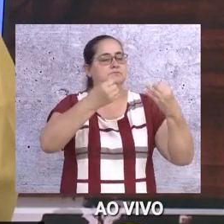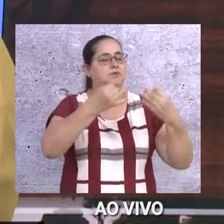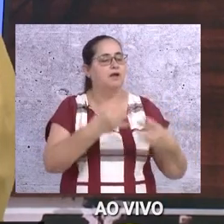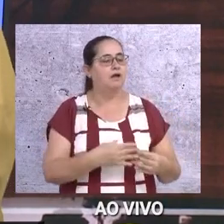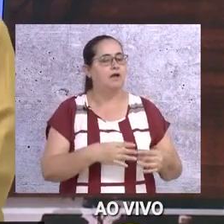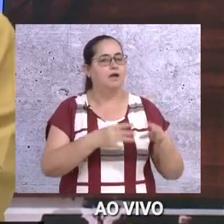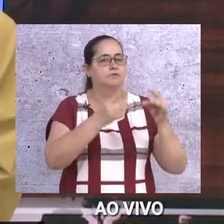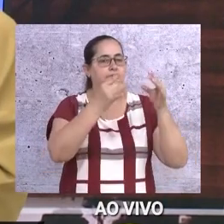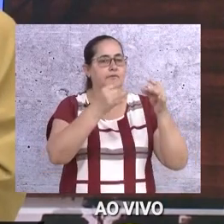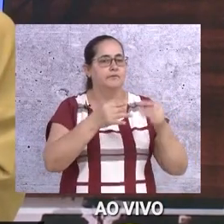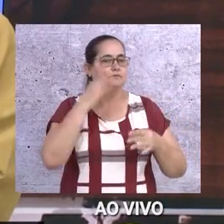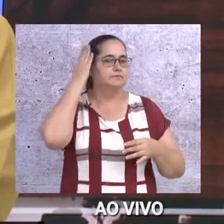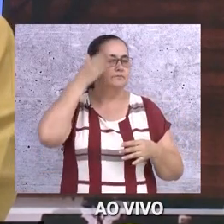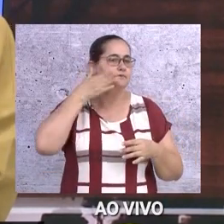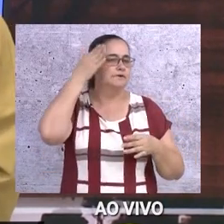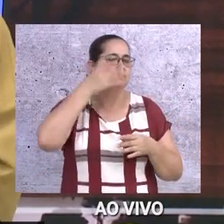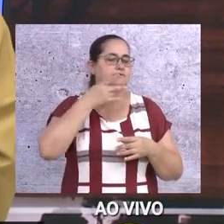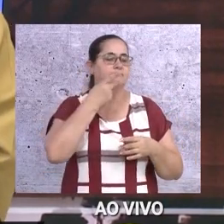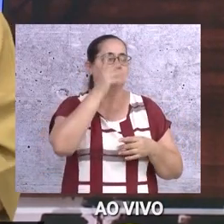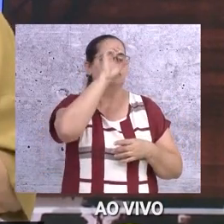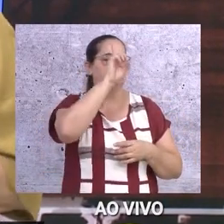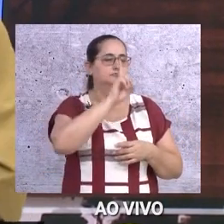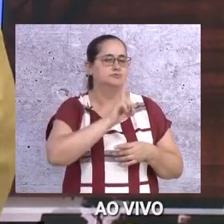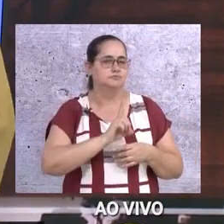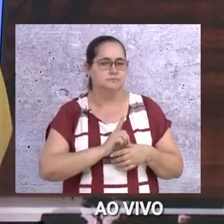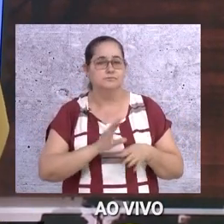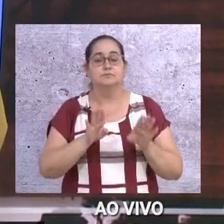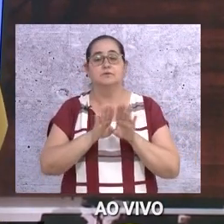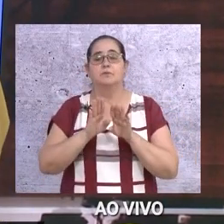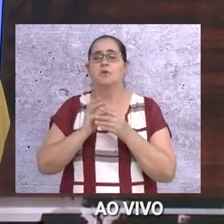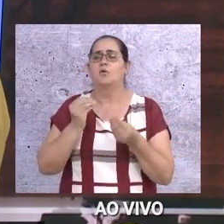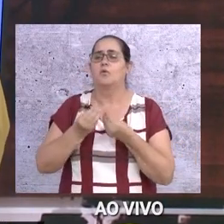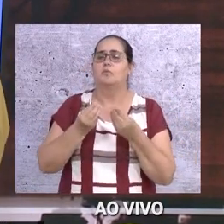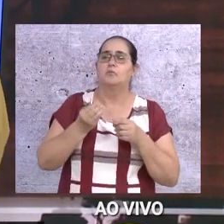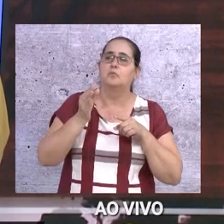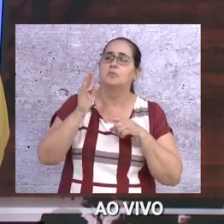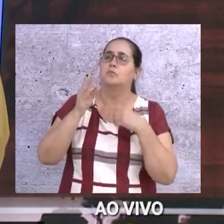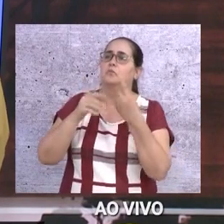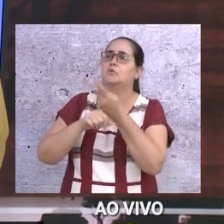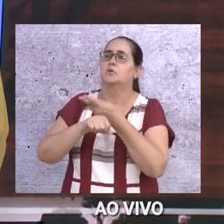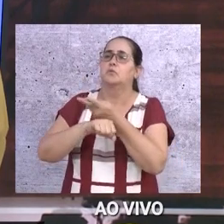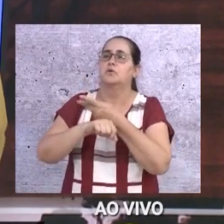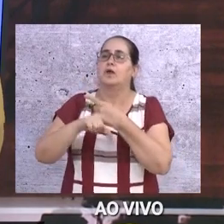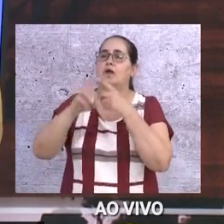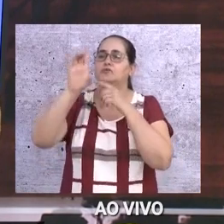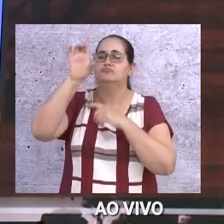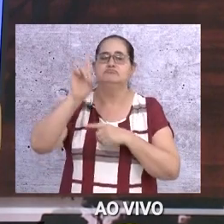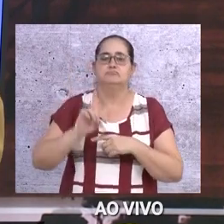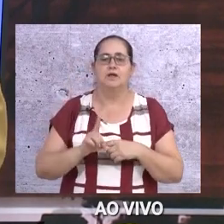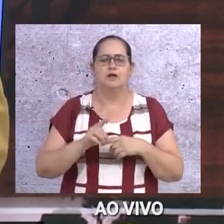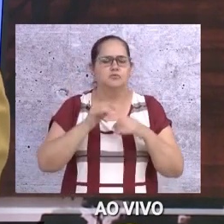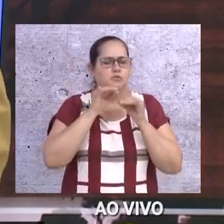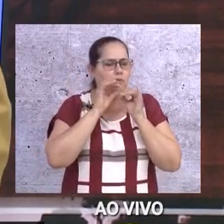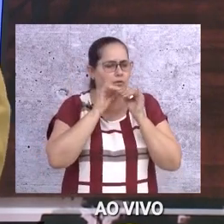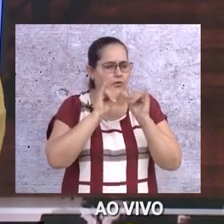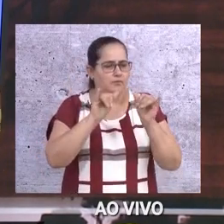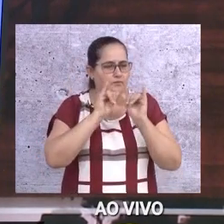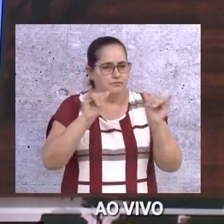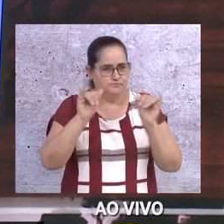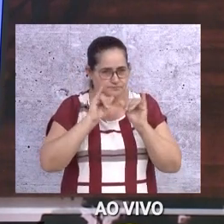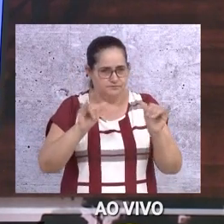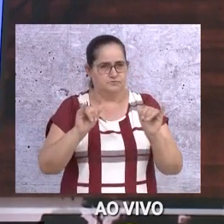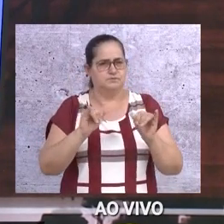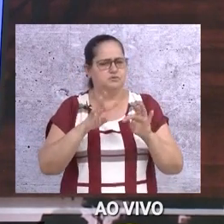sobre isso, sobre os direitos, né? E como ir atrás desses direitos. Damos todas as orientações